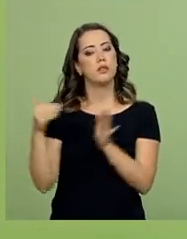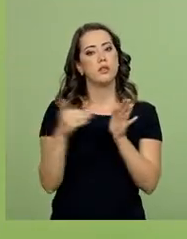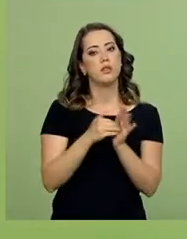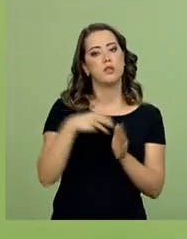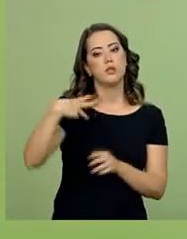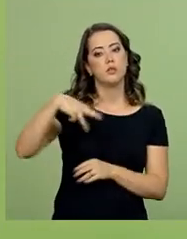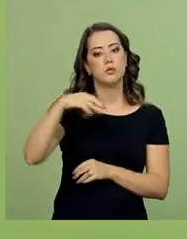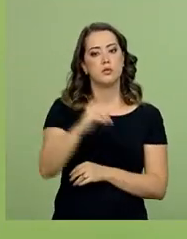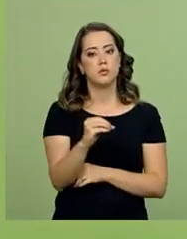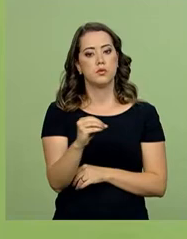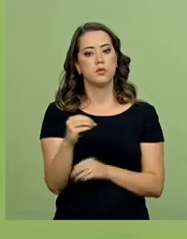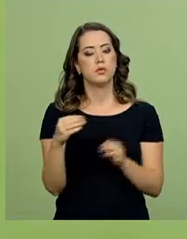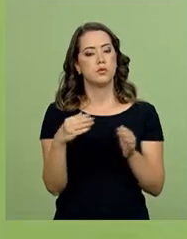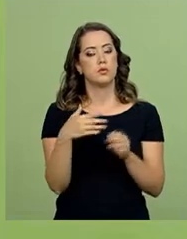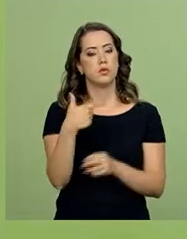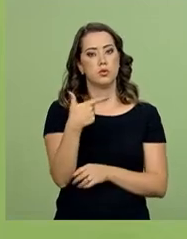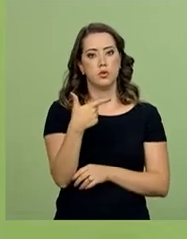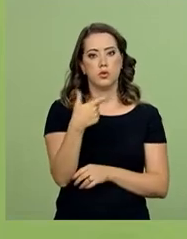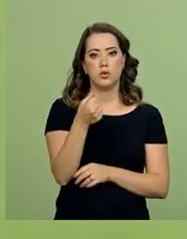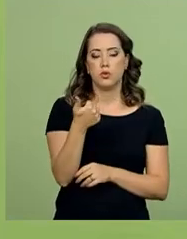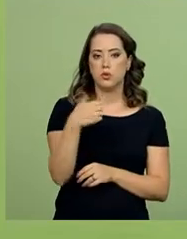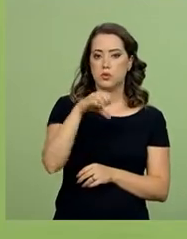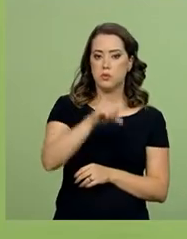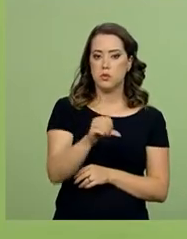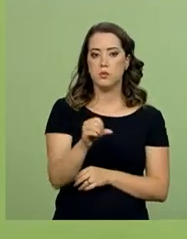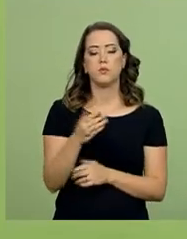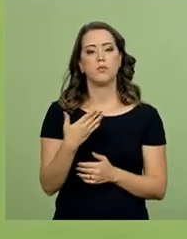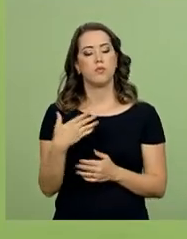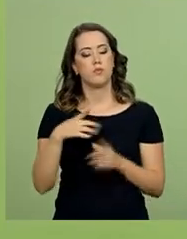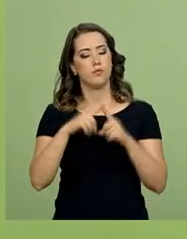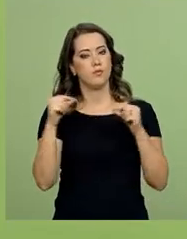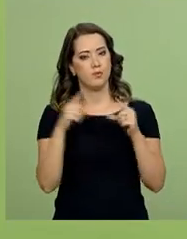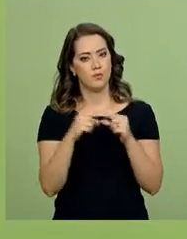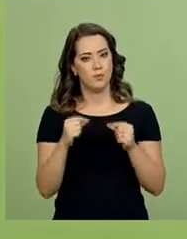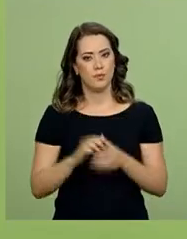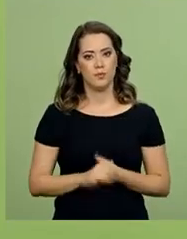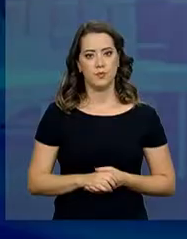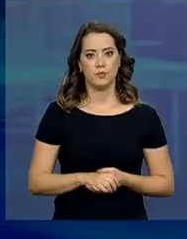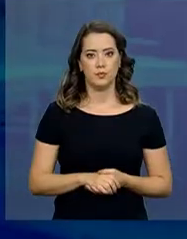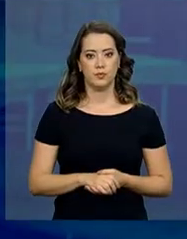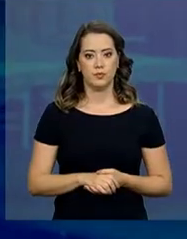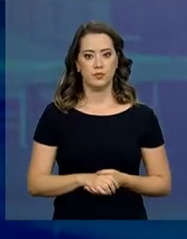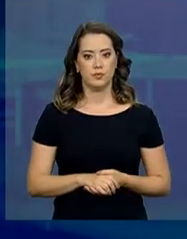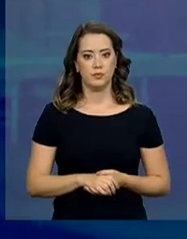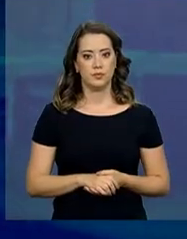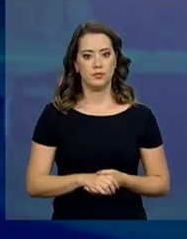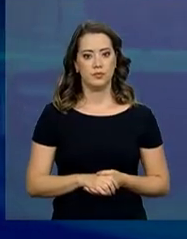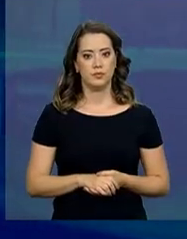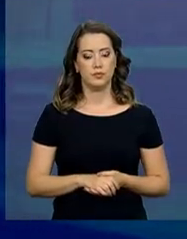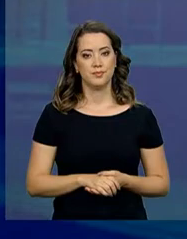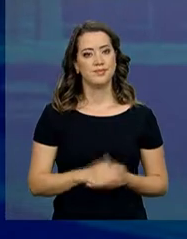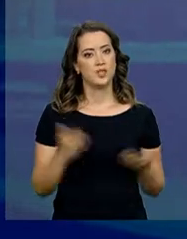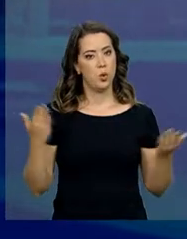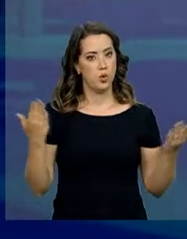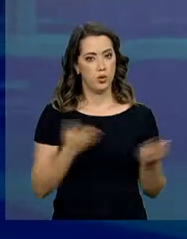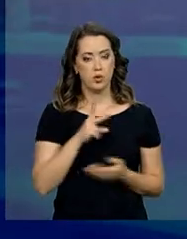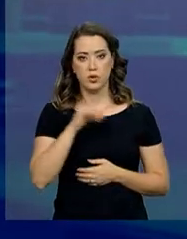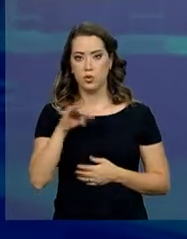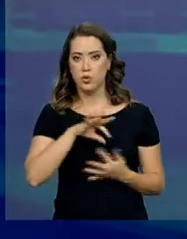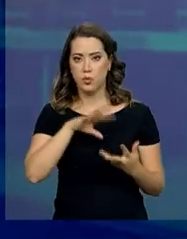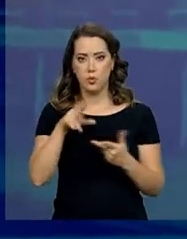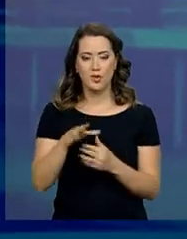março de 2019. De Brasília, Luciana Colares de Holanda. Hoje é Dia